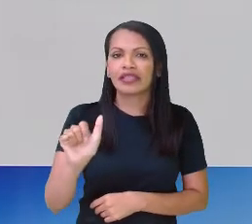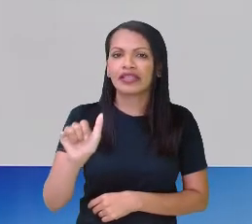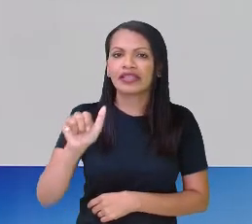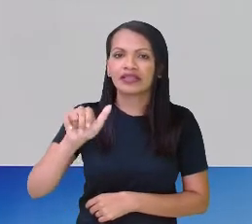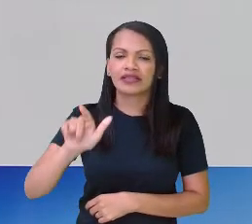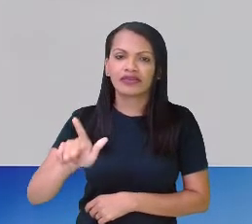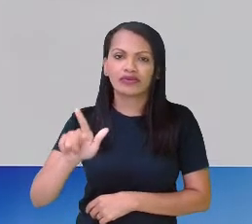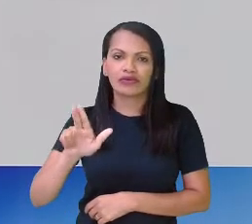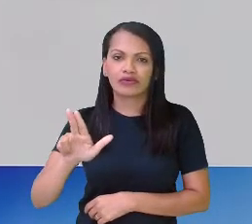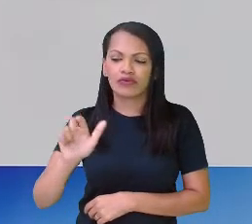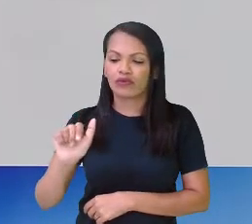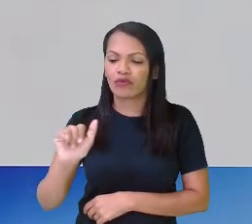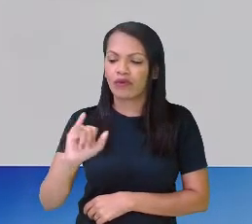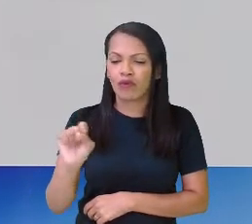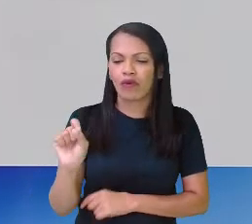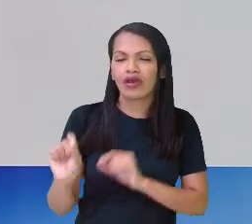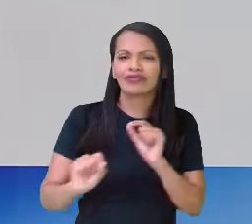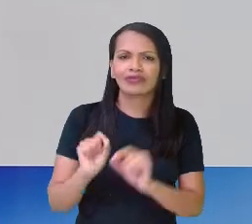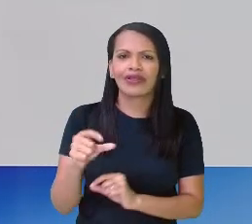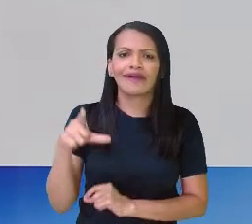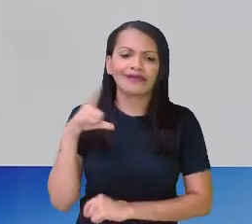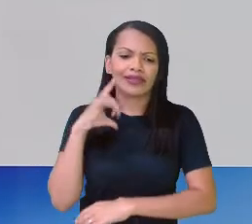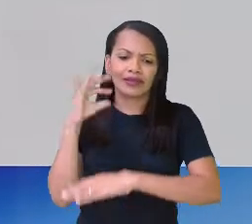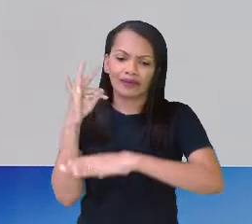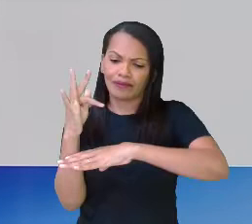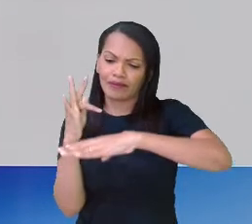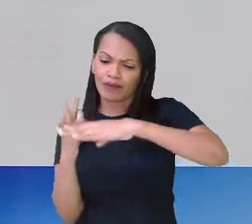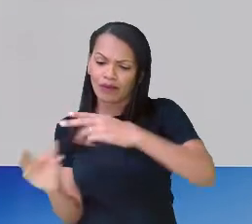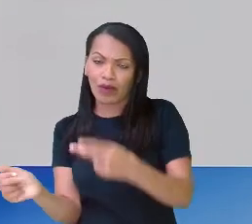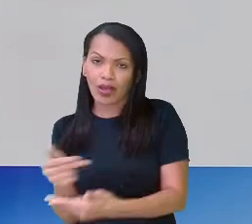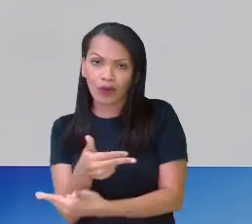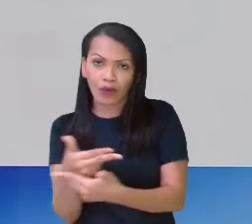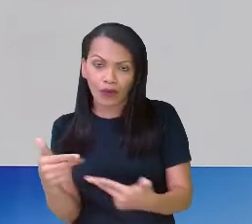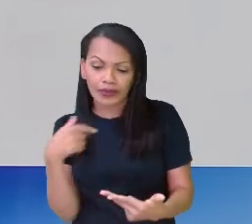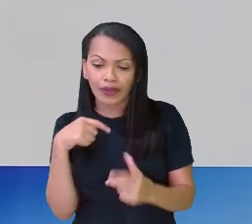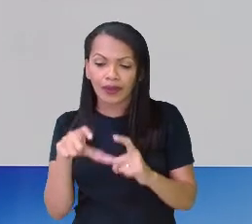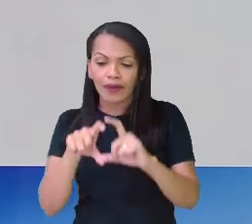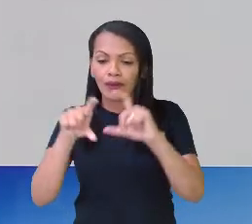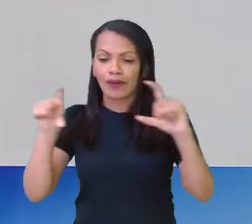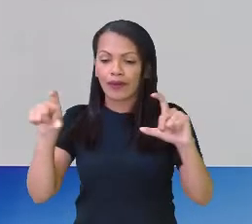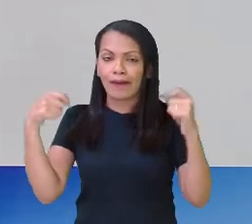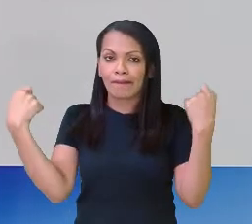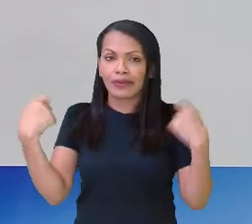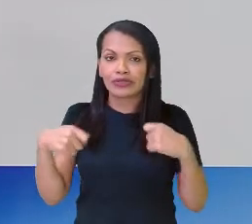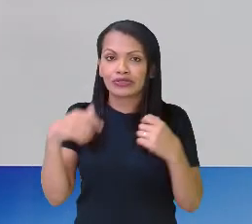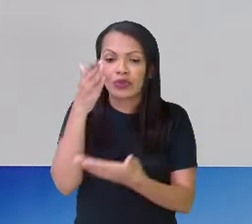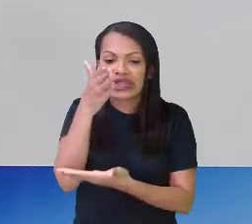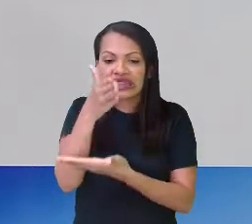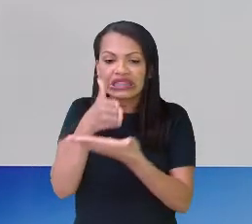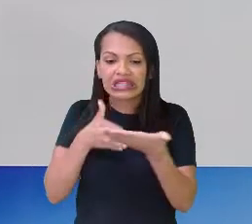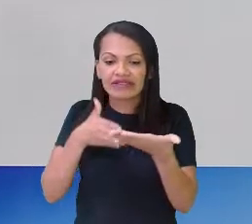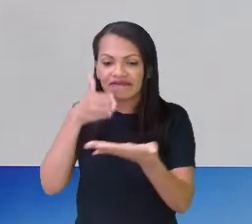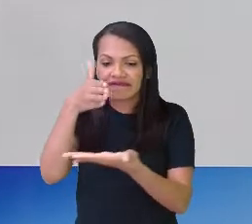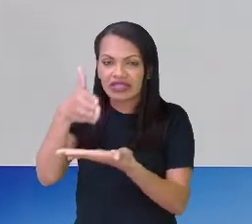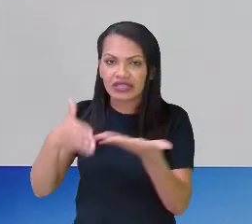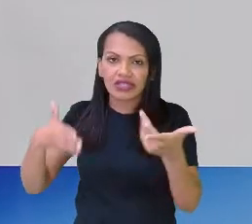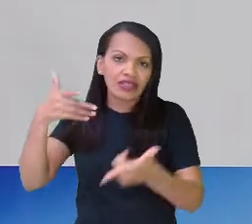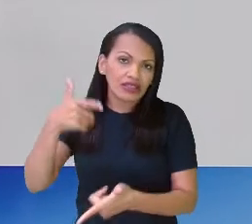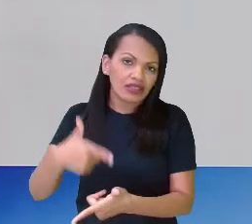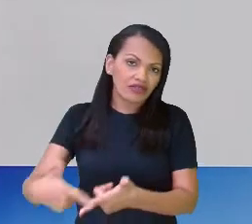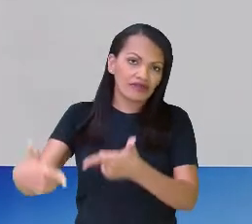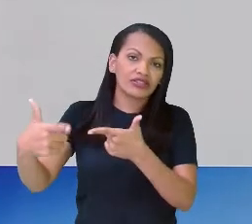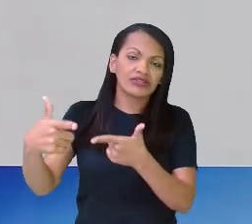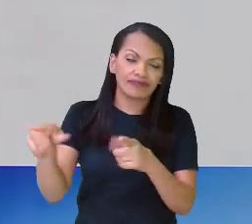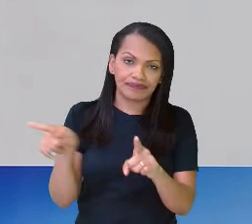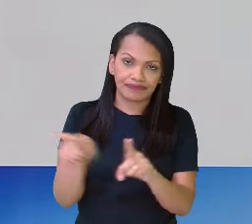inteiro e preciso dividir em partes. A fração faz parte dos números racionais, né? Juntamente com os